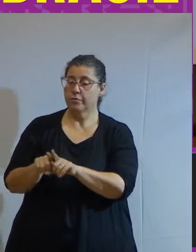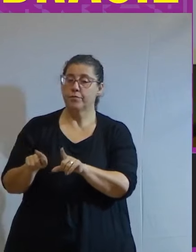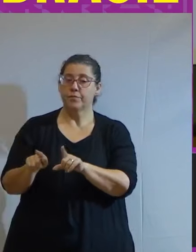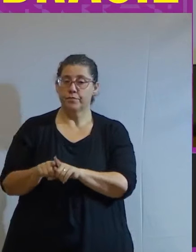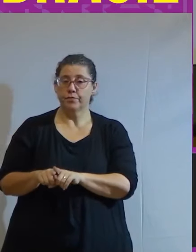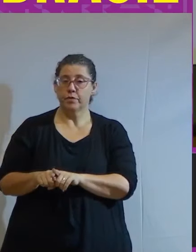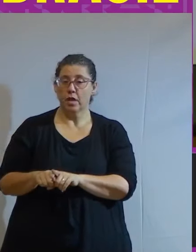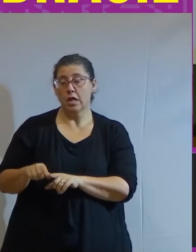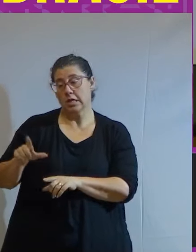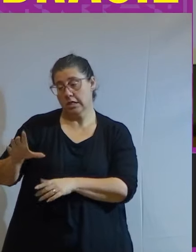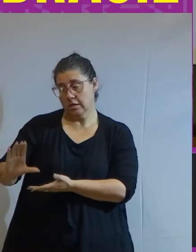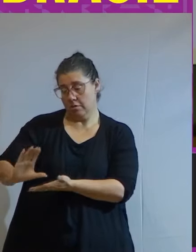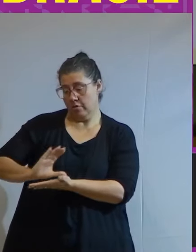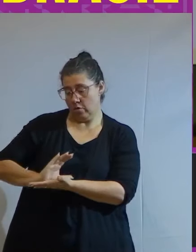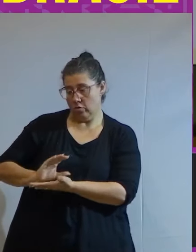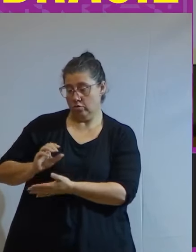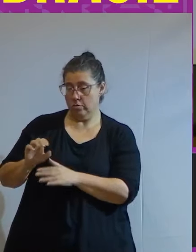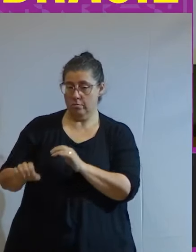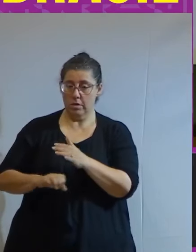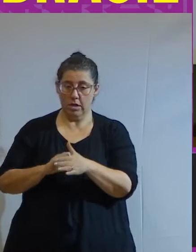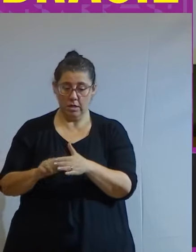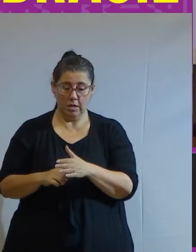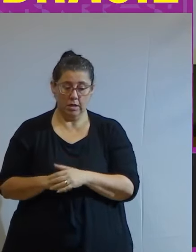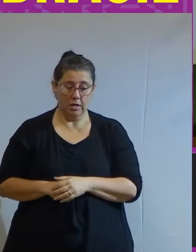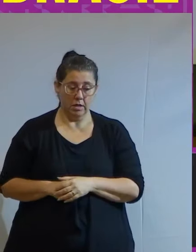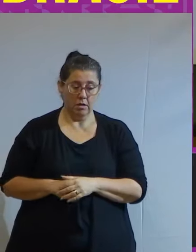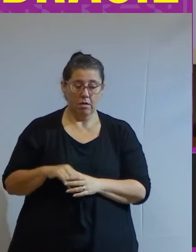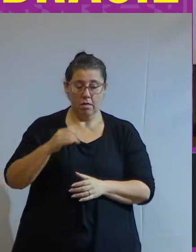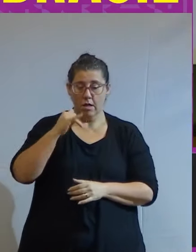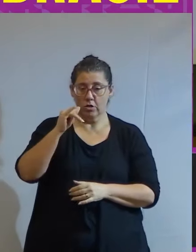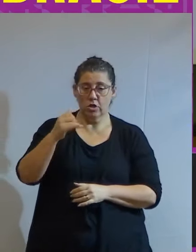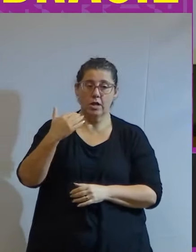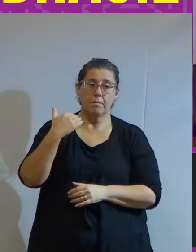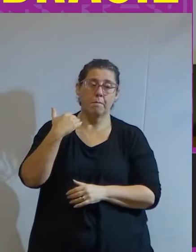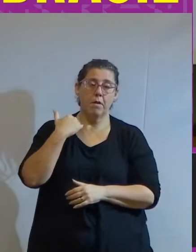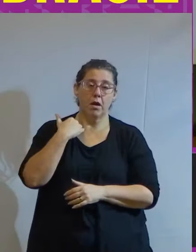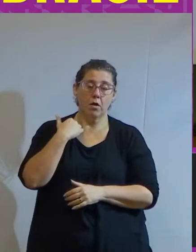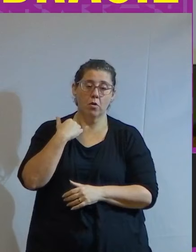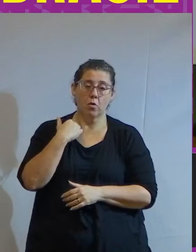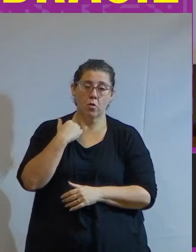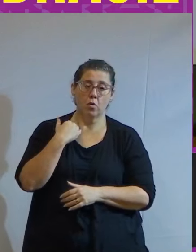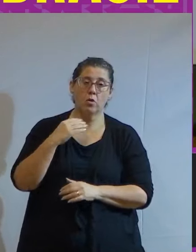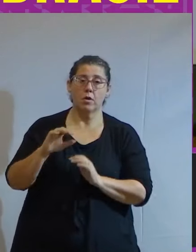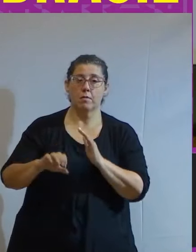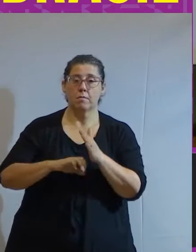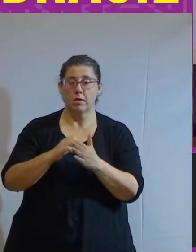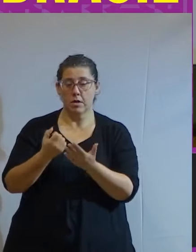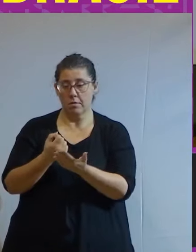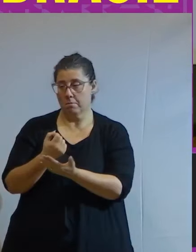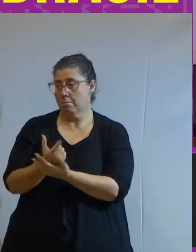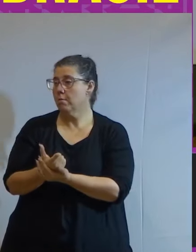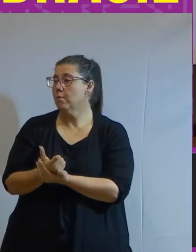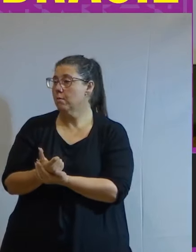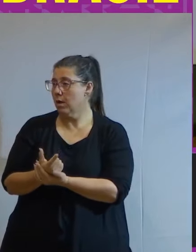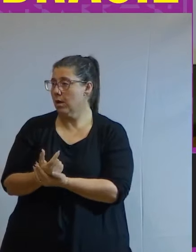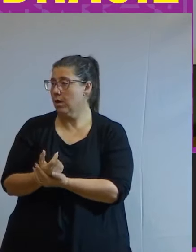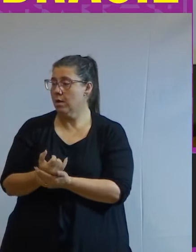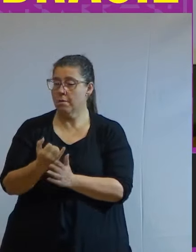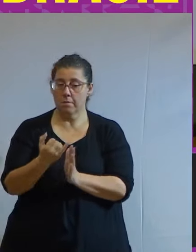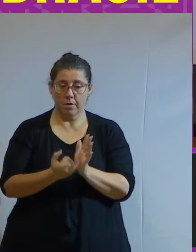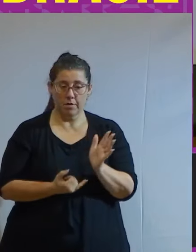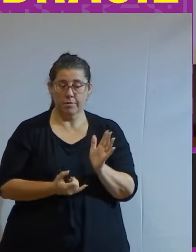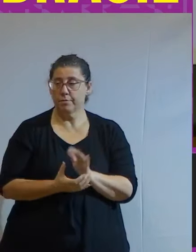algumas empresas então empresas de energia elétrica bancos enfim empresas que pagam dividendos que são de ações